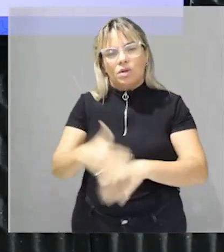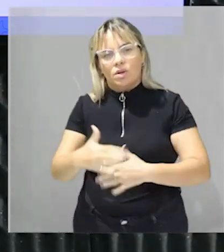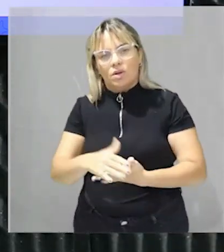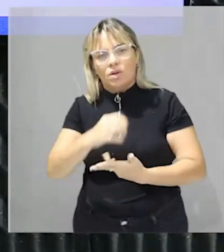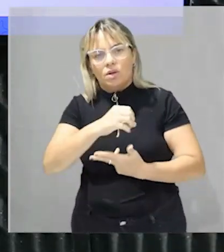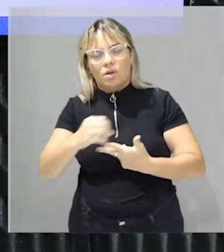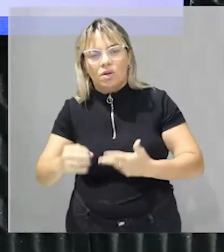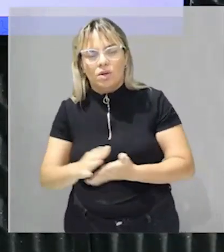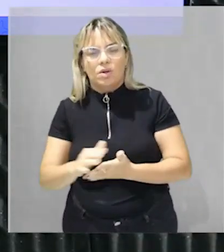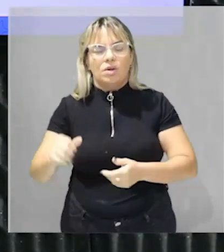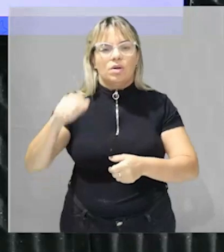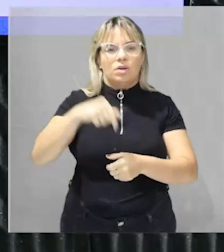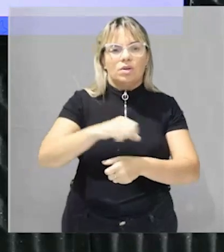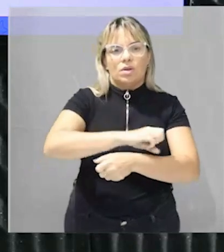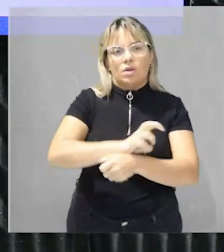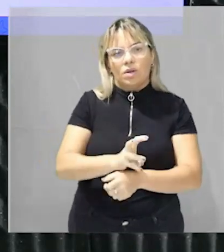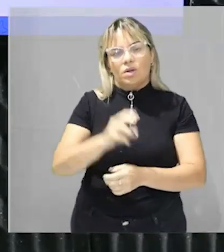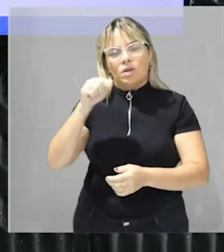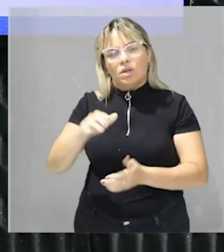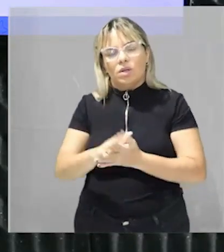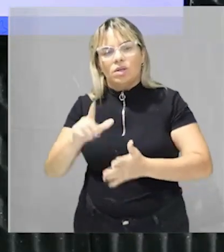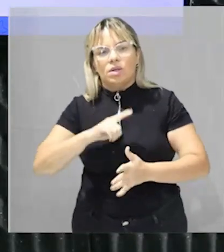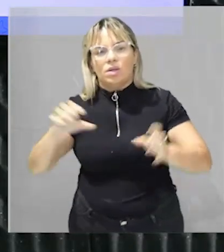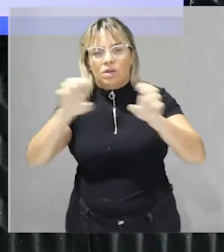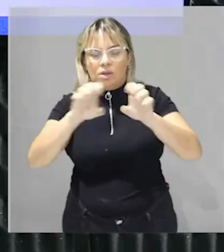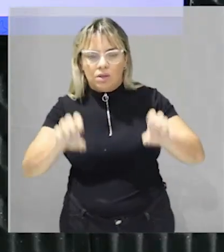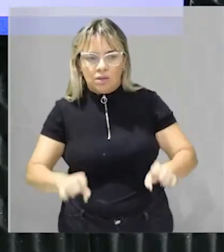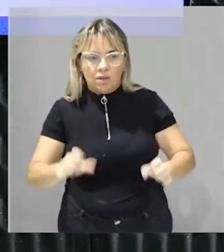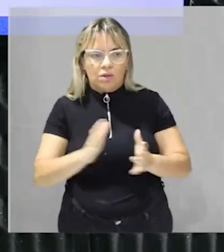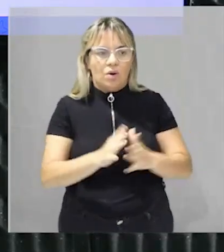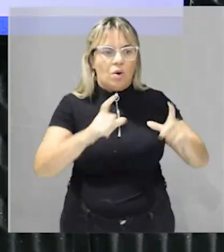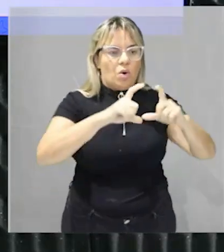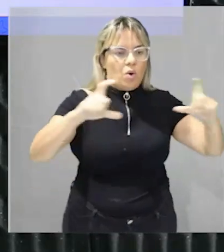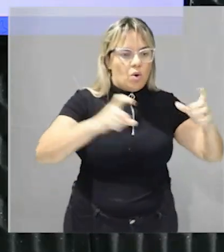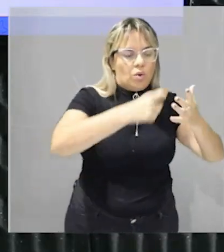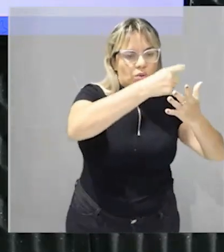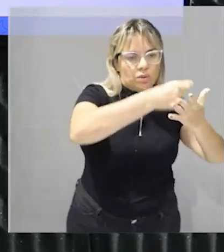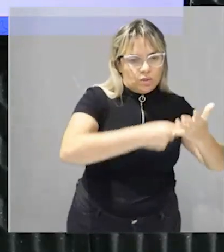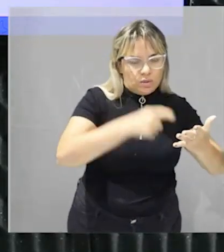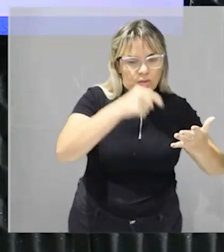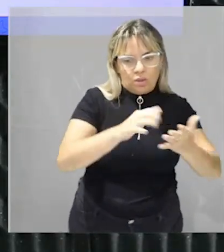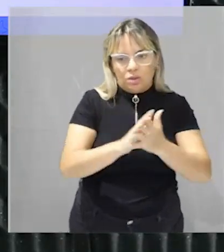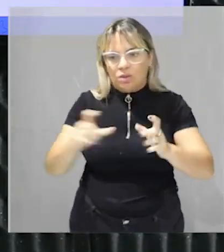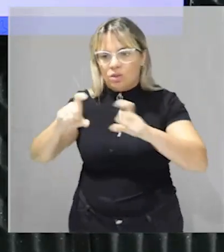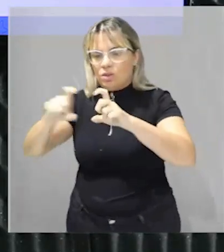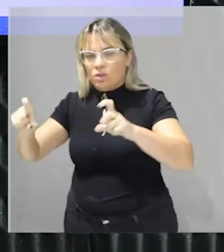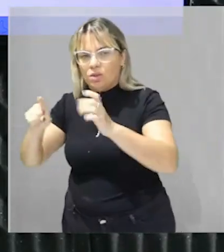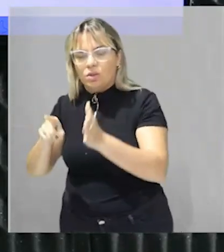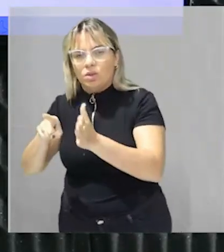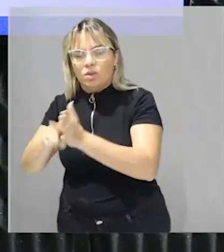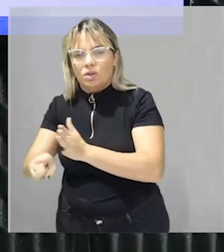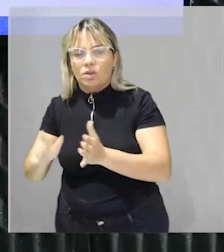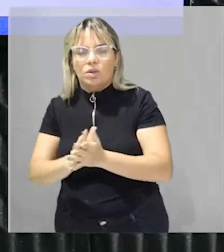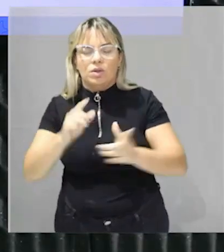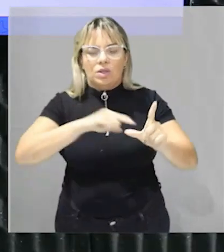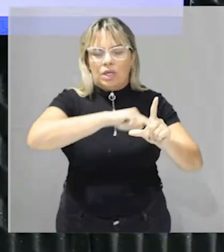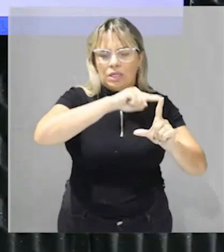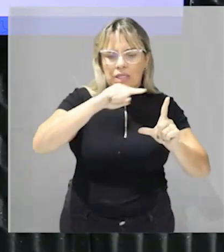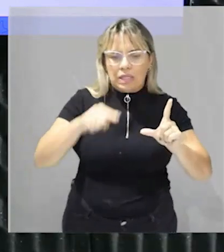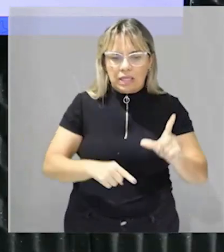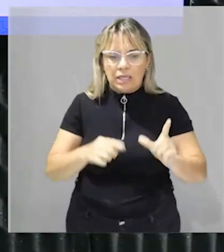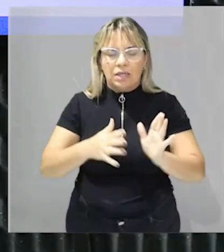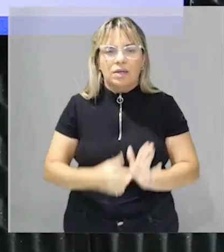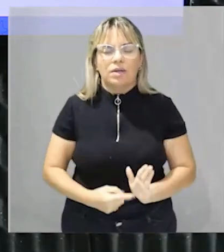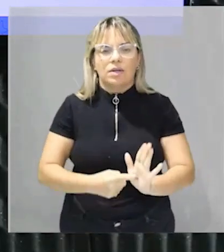uma estrutura né baseada normalmente em um texto motivador um comando e ali as perguntas né no caso as alternativas